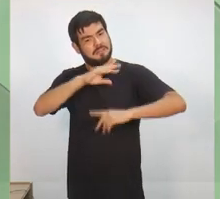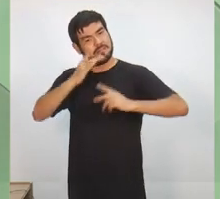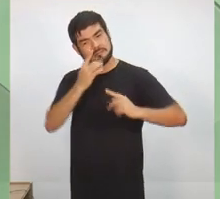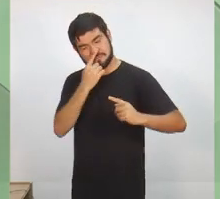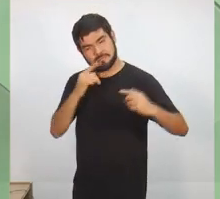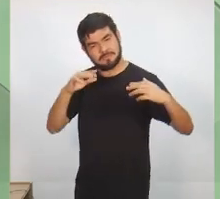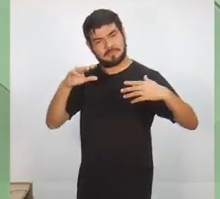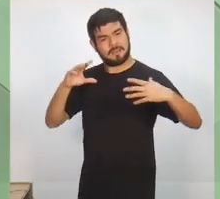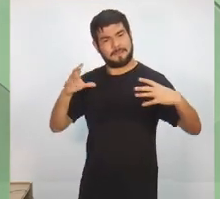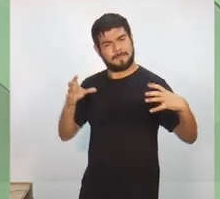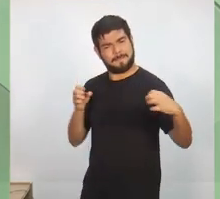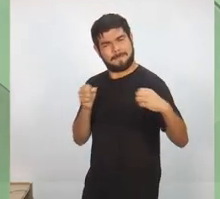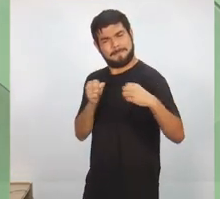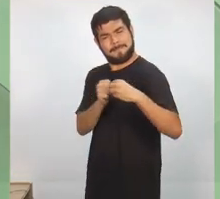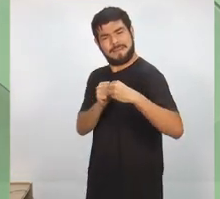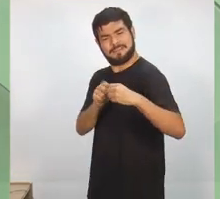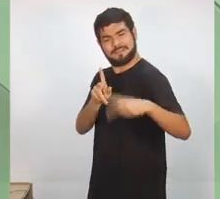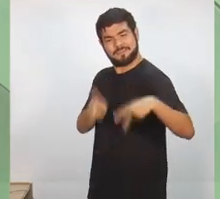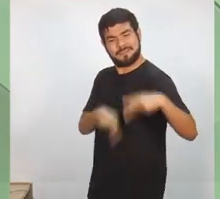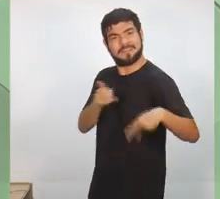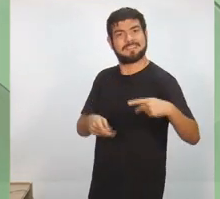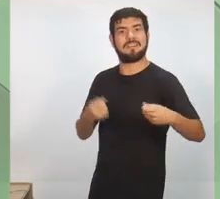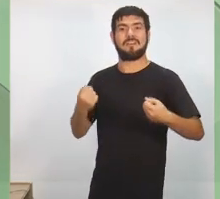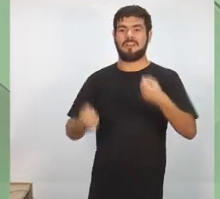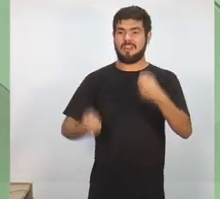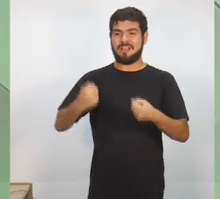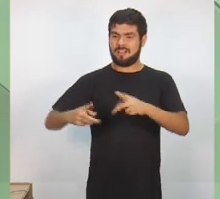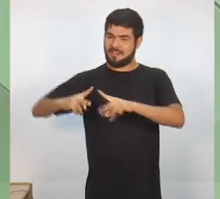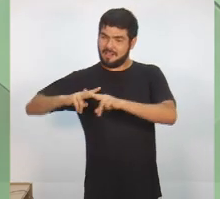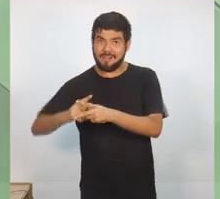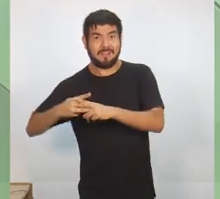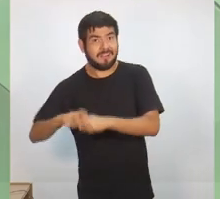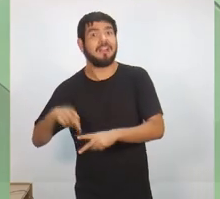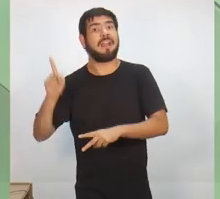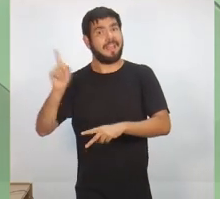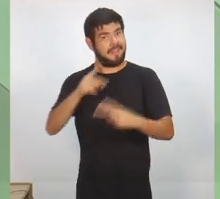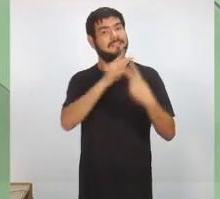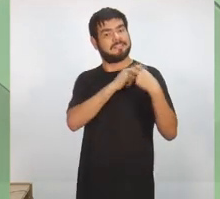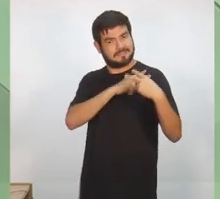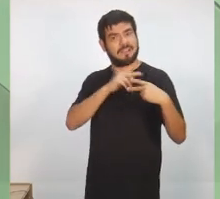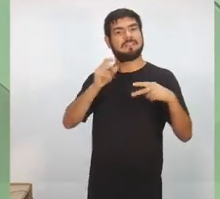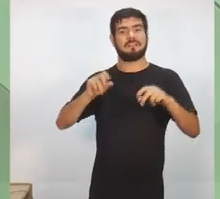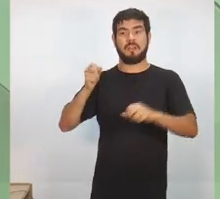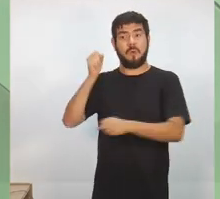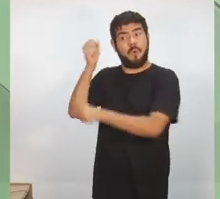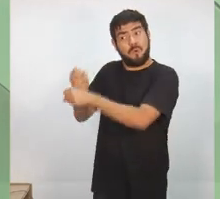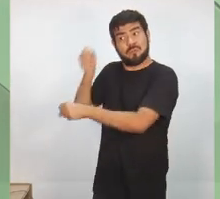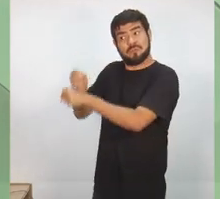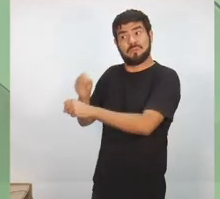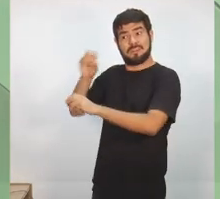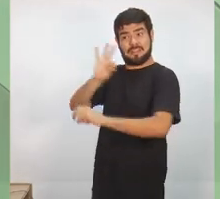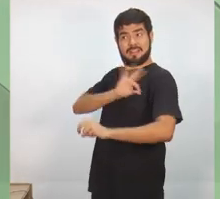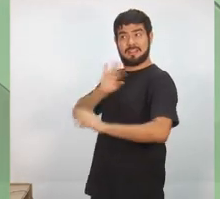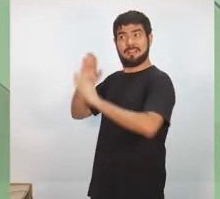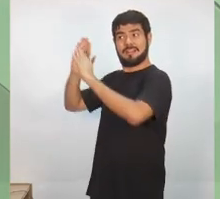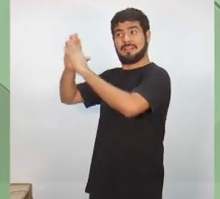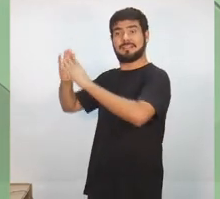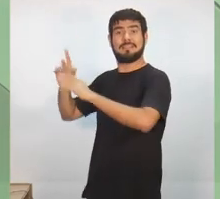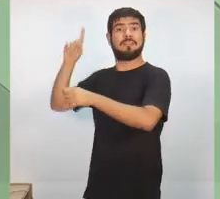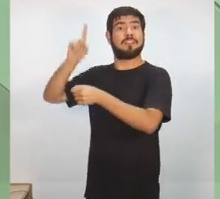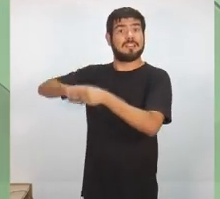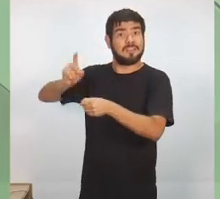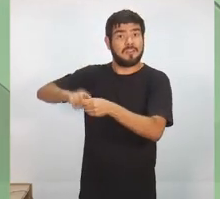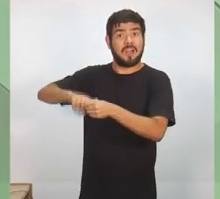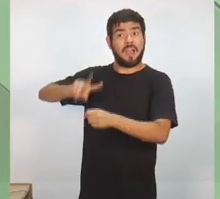comunidade, colocar viatura para funcionar, viatura para circular, construir delegacias no interior, aumentar o efetivo da